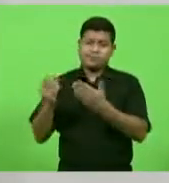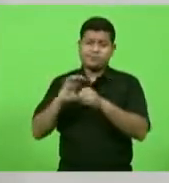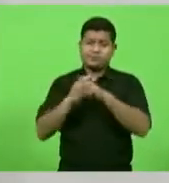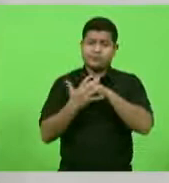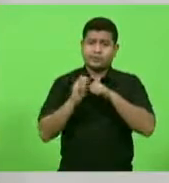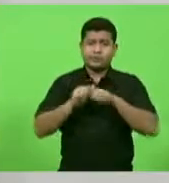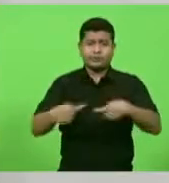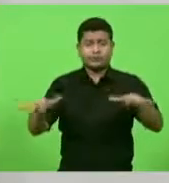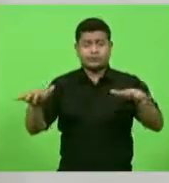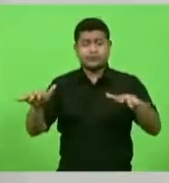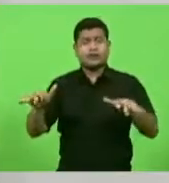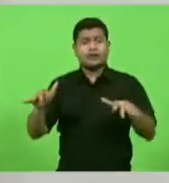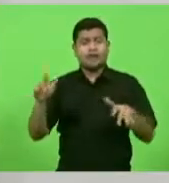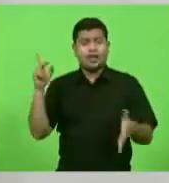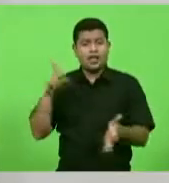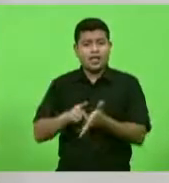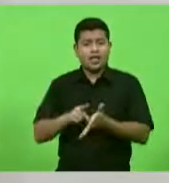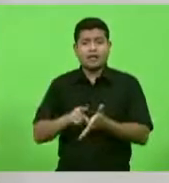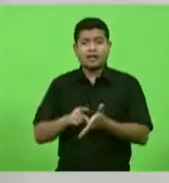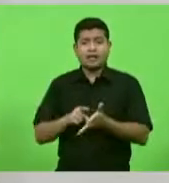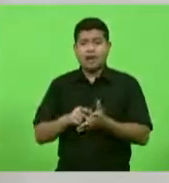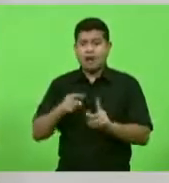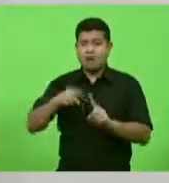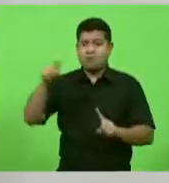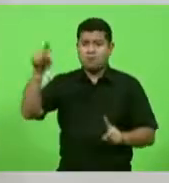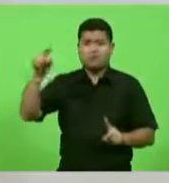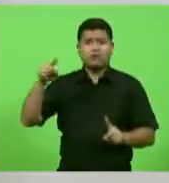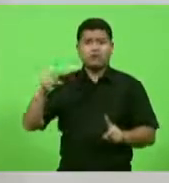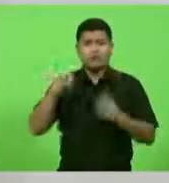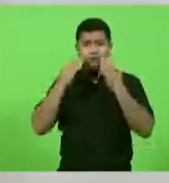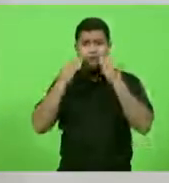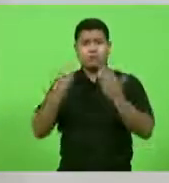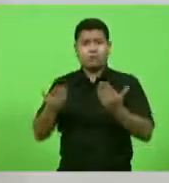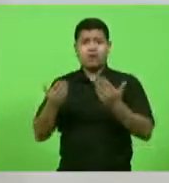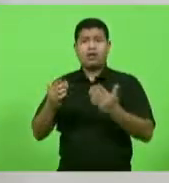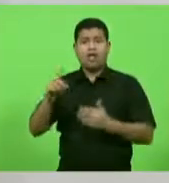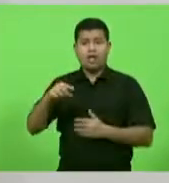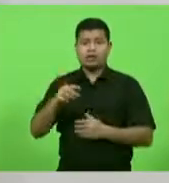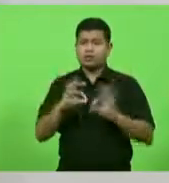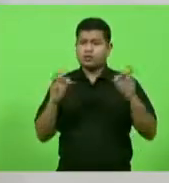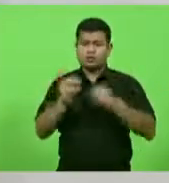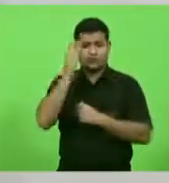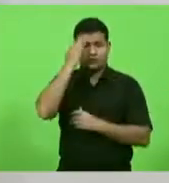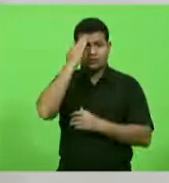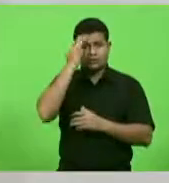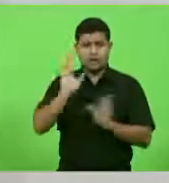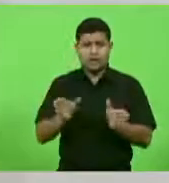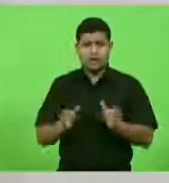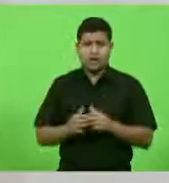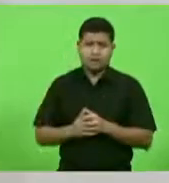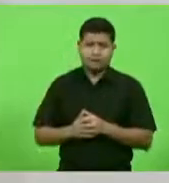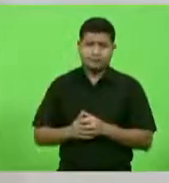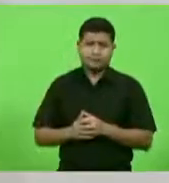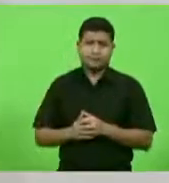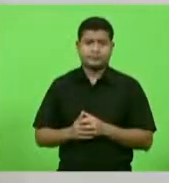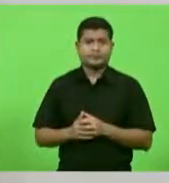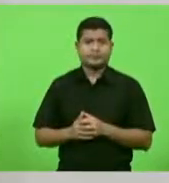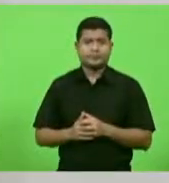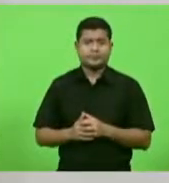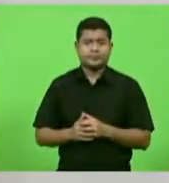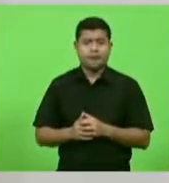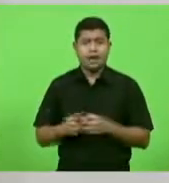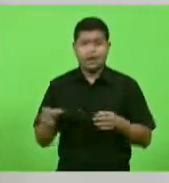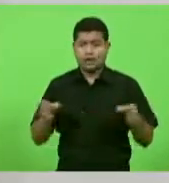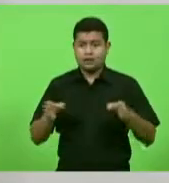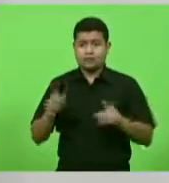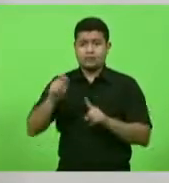a realidade e os números são públicos e de conhecimento de todos. Durante esses